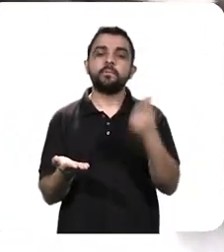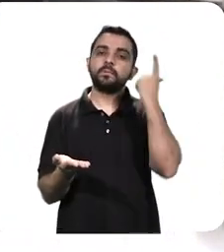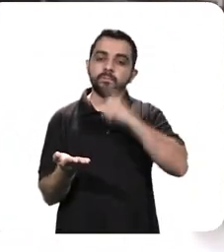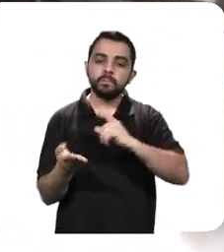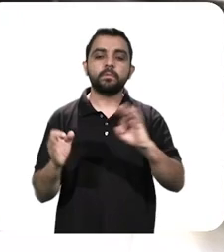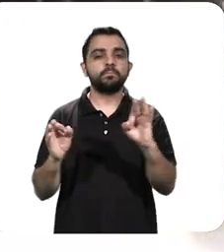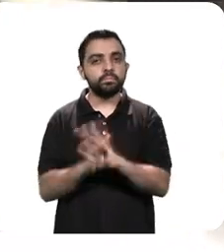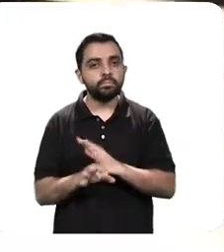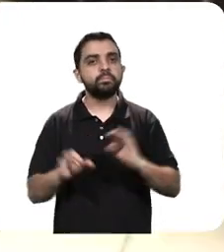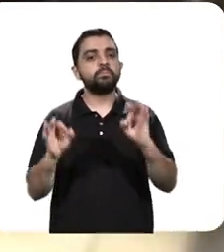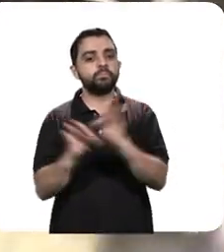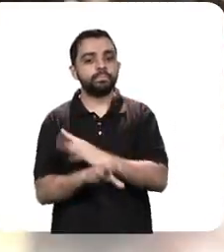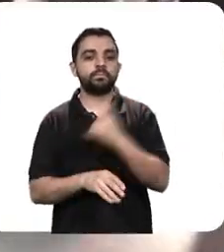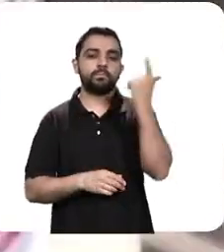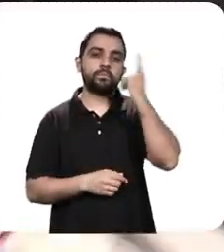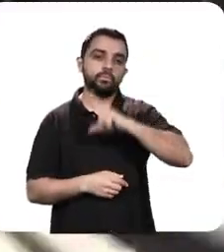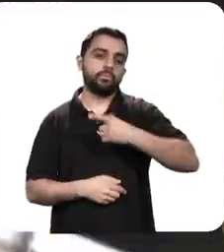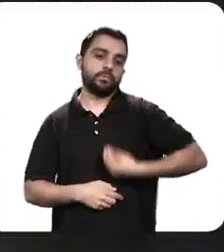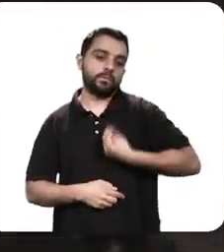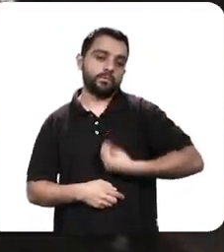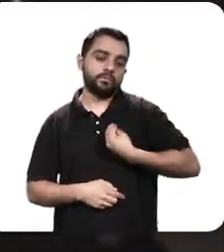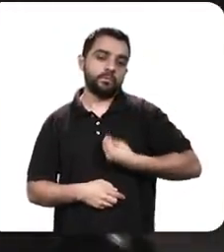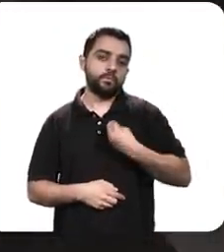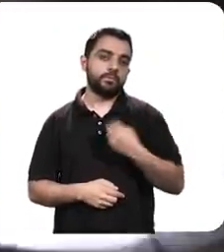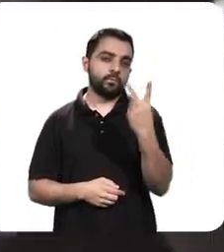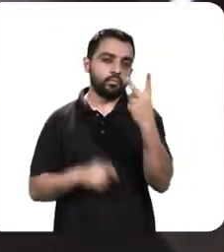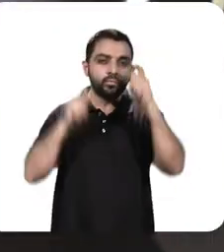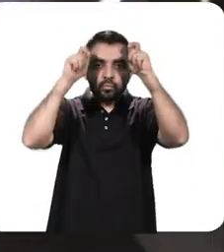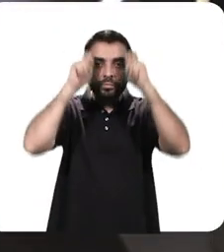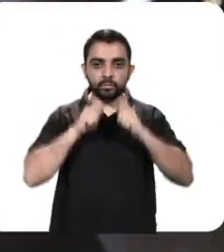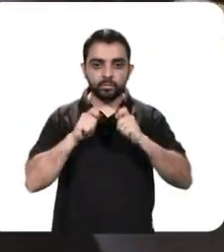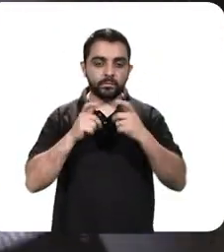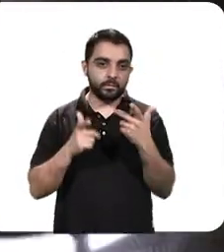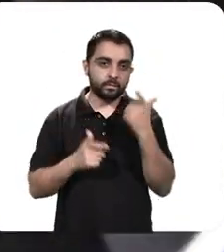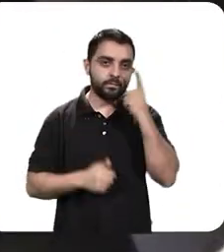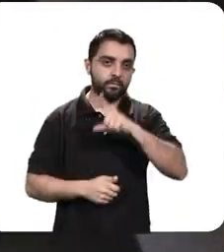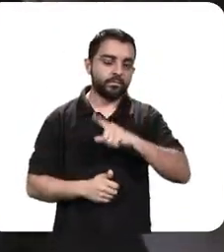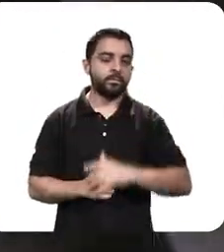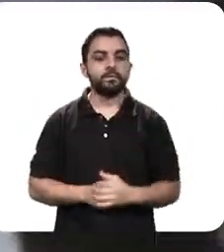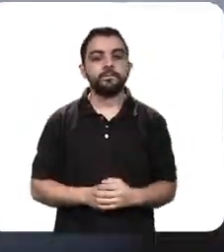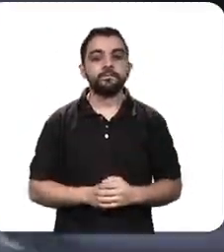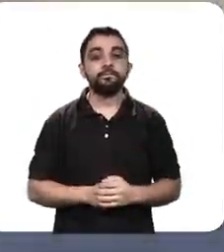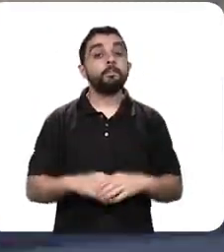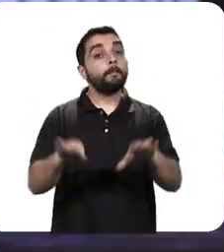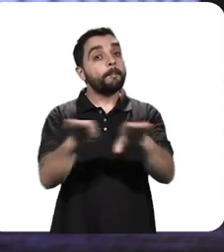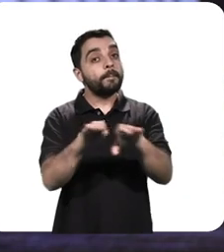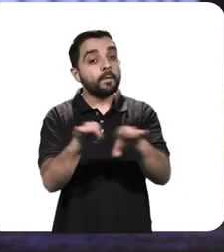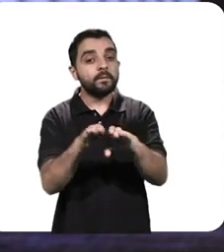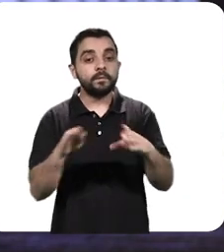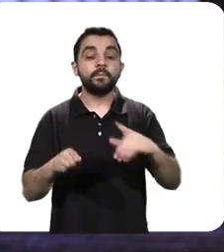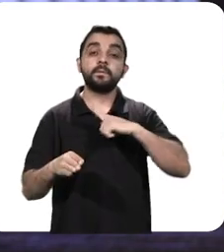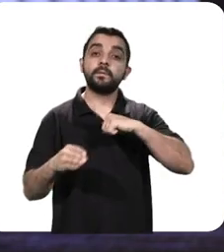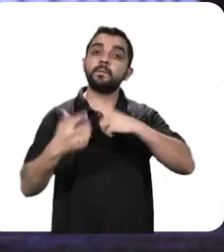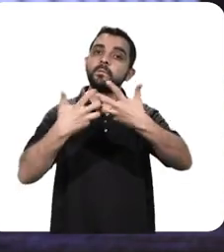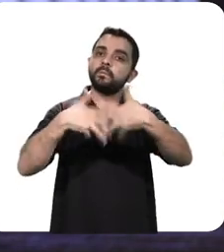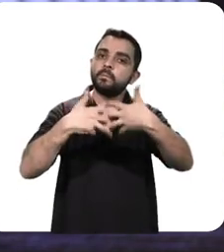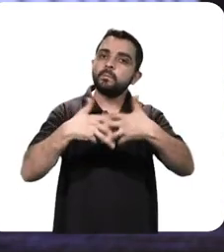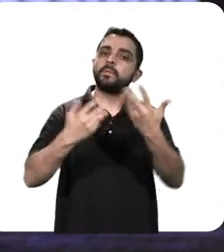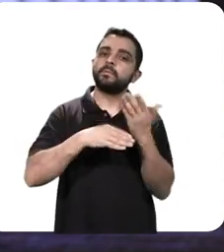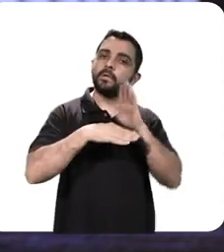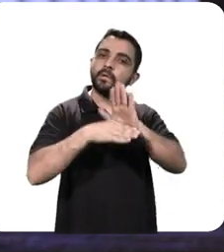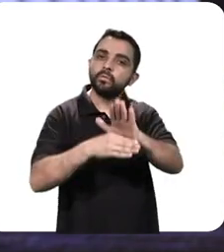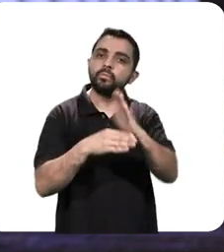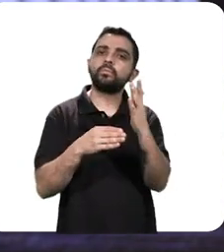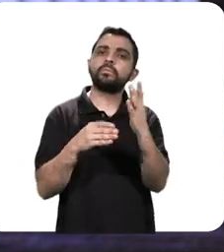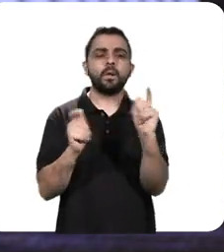e a cada impressão a gente consegue produzir duas máscaras completas. A iniciativa é também um